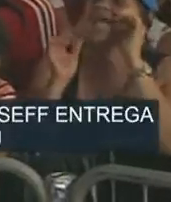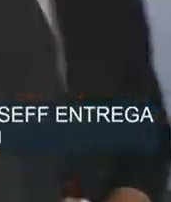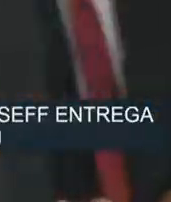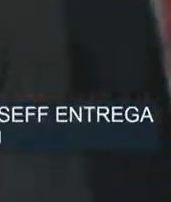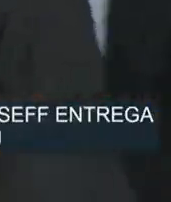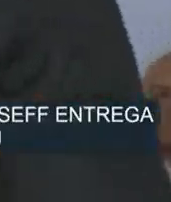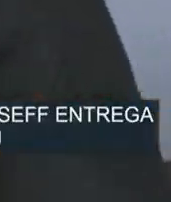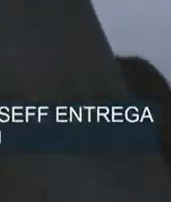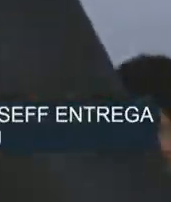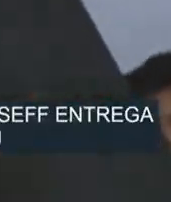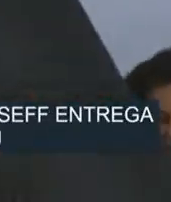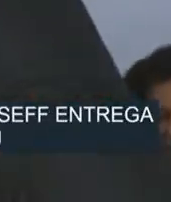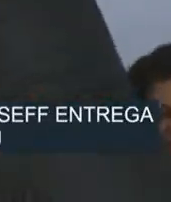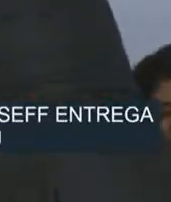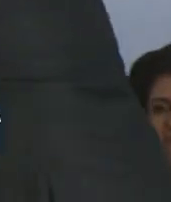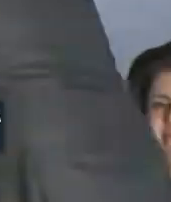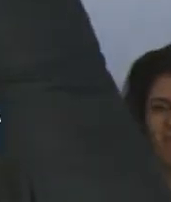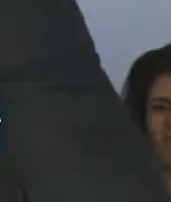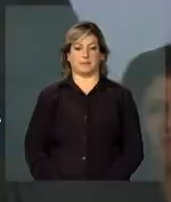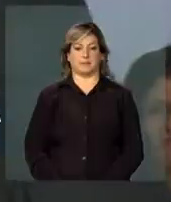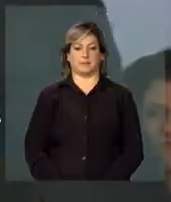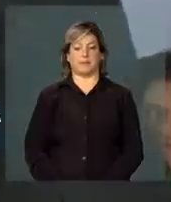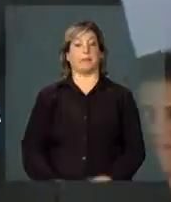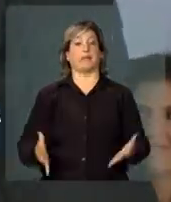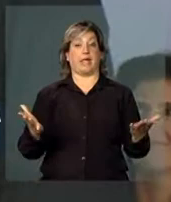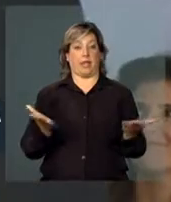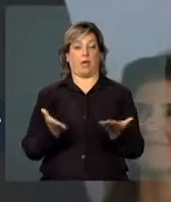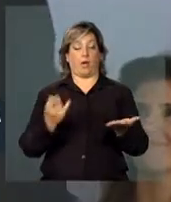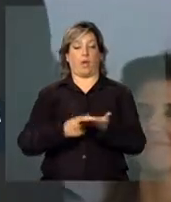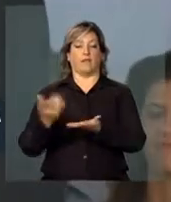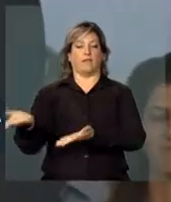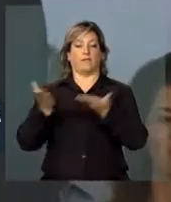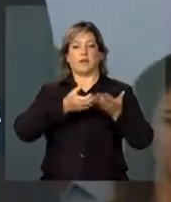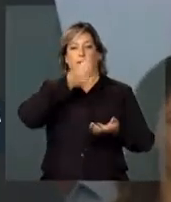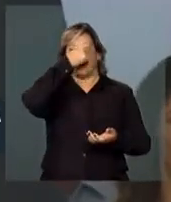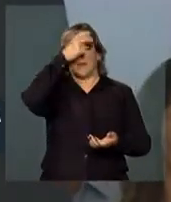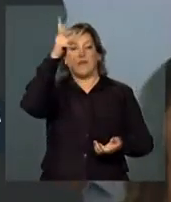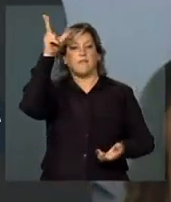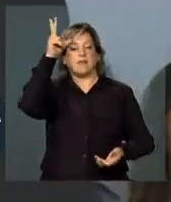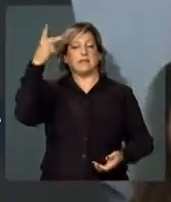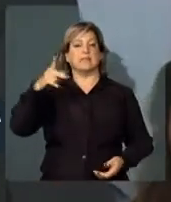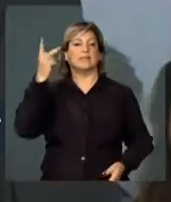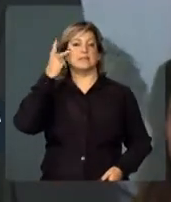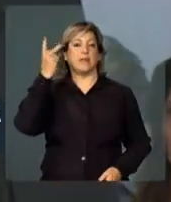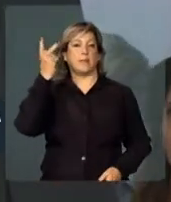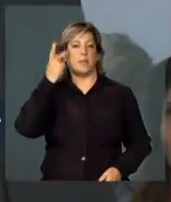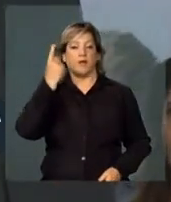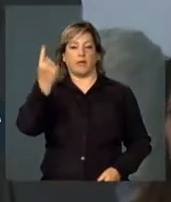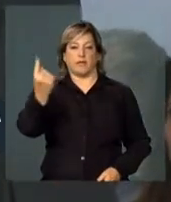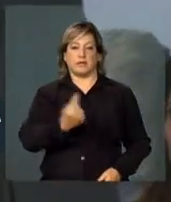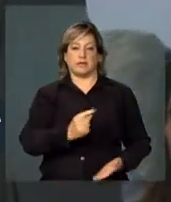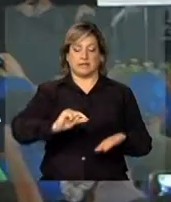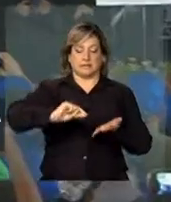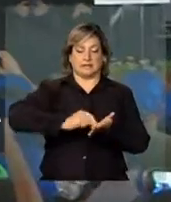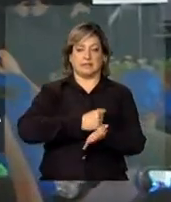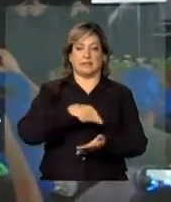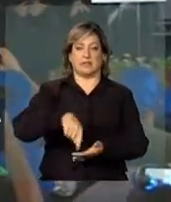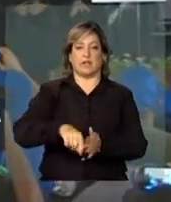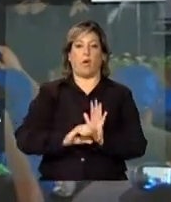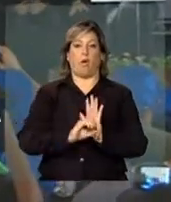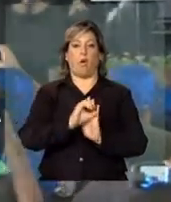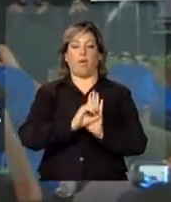Neste momento, convidamos o prefeito de São Paulo, Fernando Haddad, para assinar ofício que